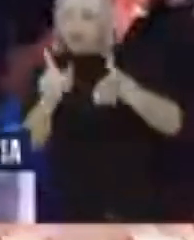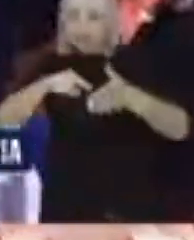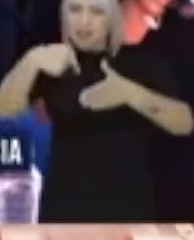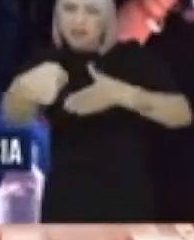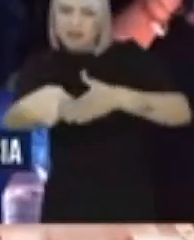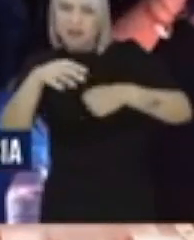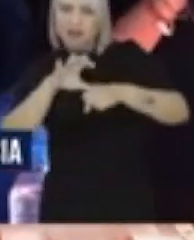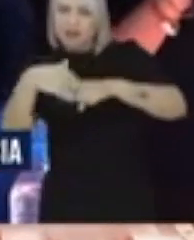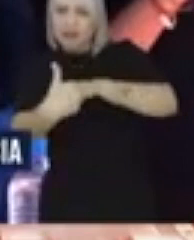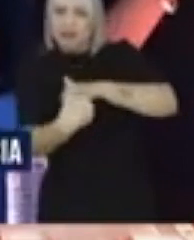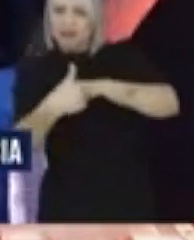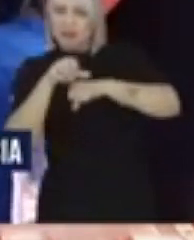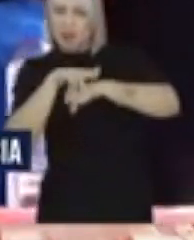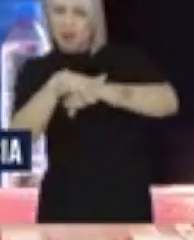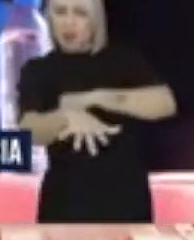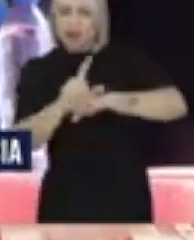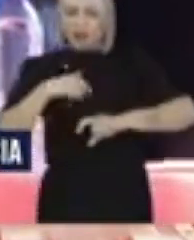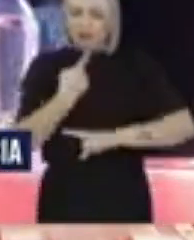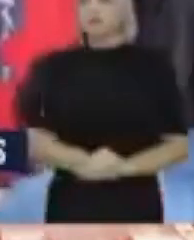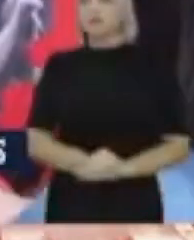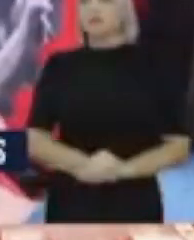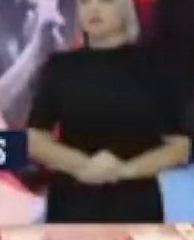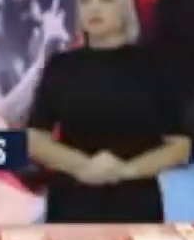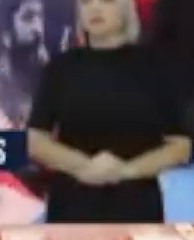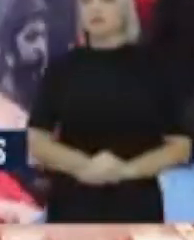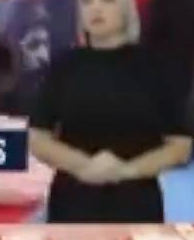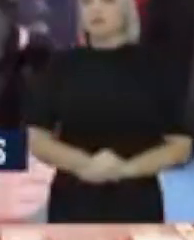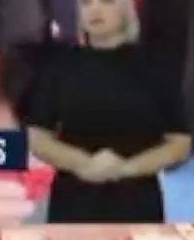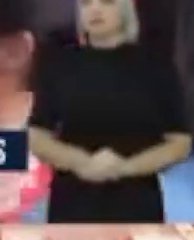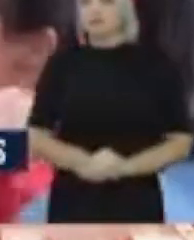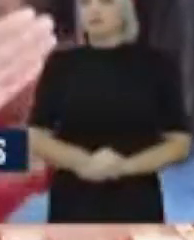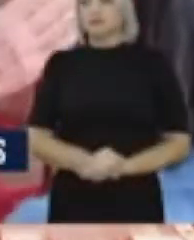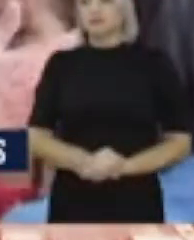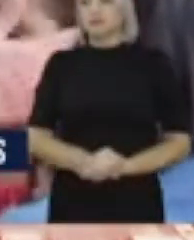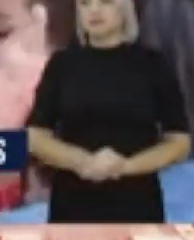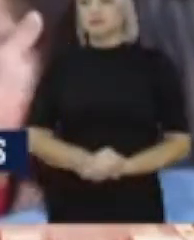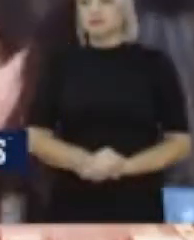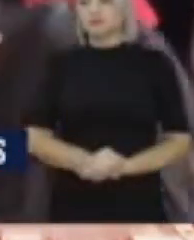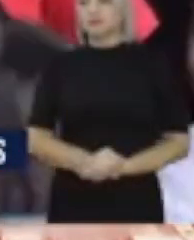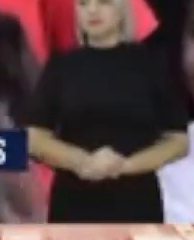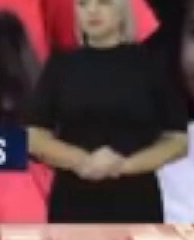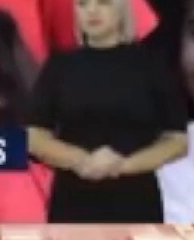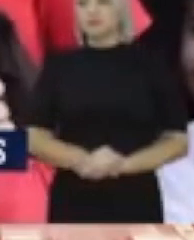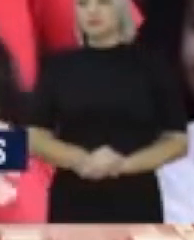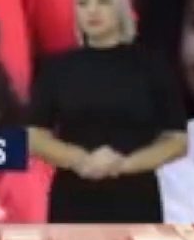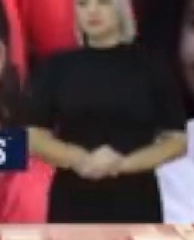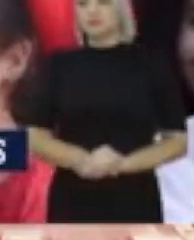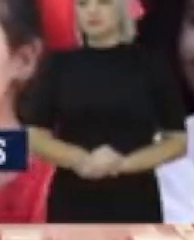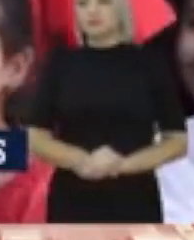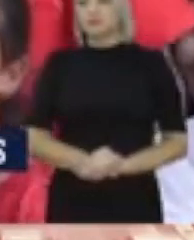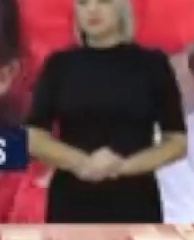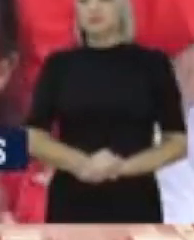ampla pela democracia significa que é uma frente antipolsonarista, né? E que, portanto, ele quer ter um palanque que tenha o Boulos